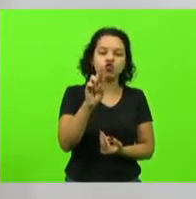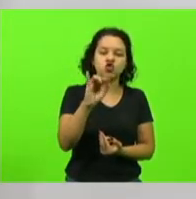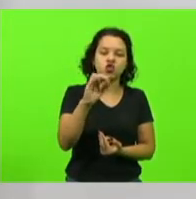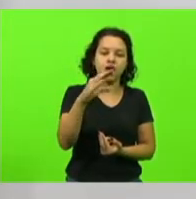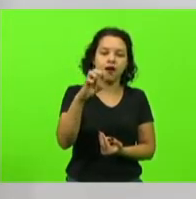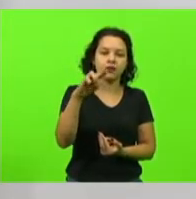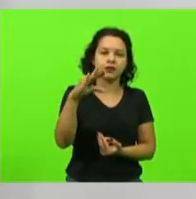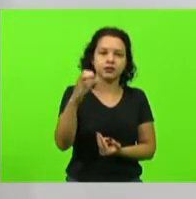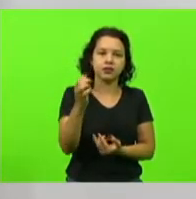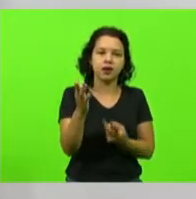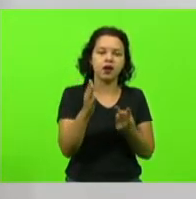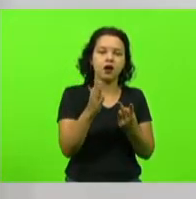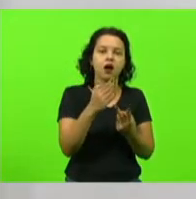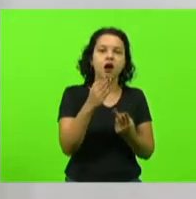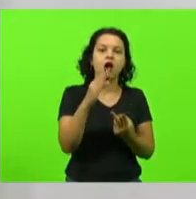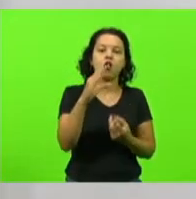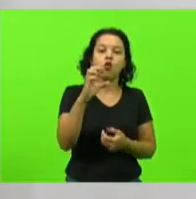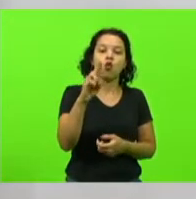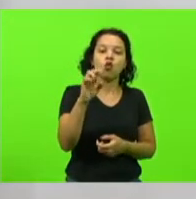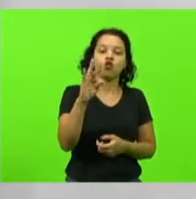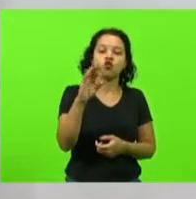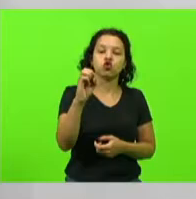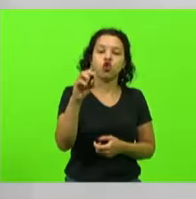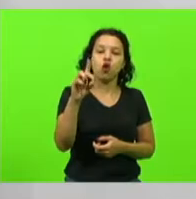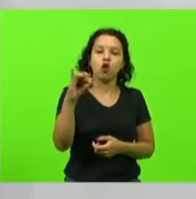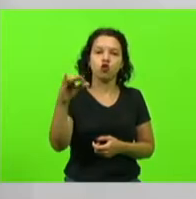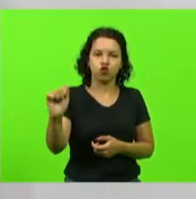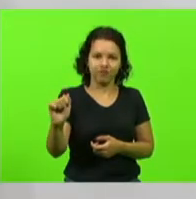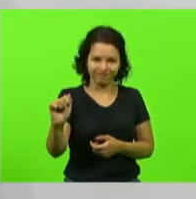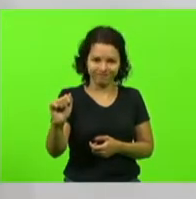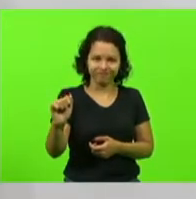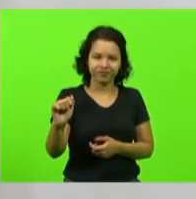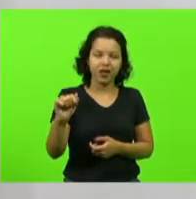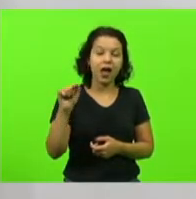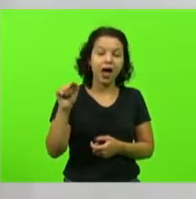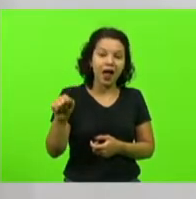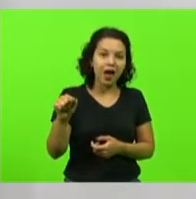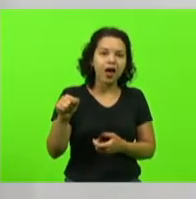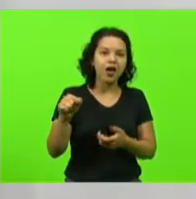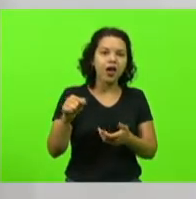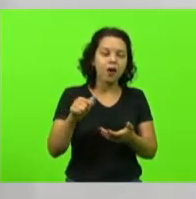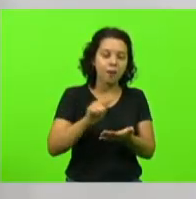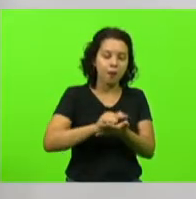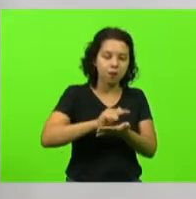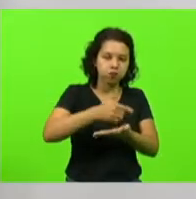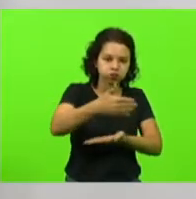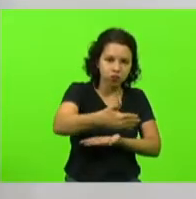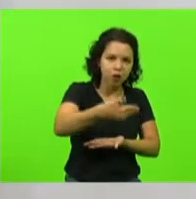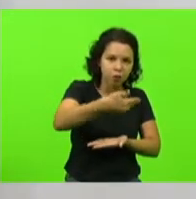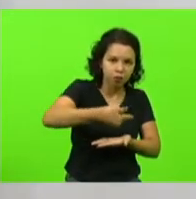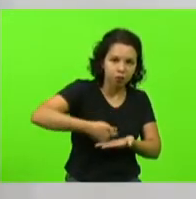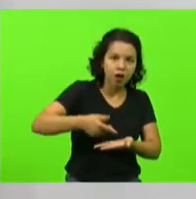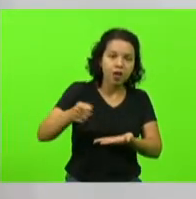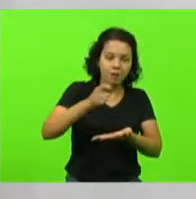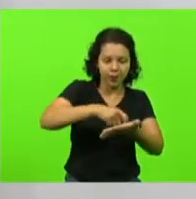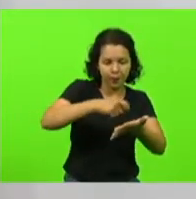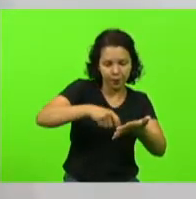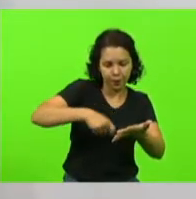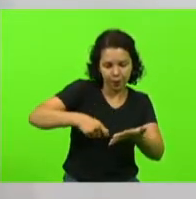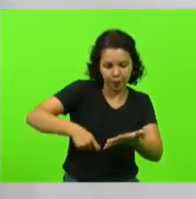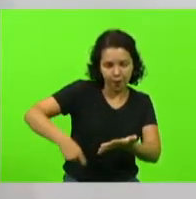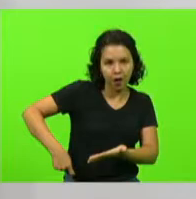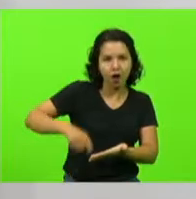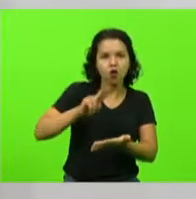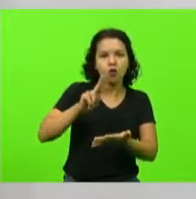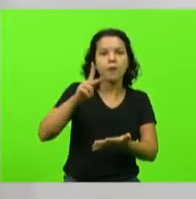E lá ele preenche, até trouxe aqui um formulário chamado PIA, Plano Individualizado de Atendimento.